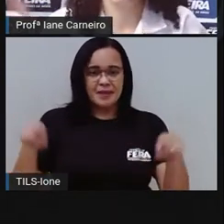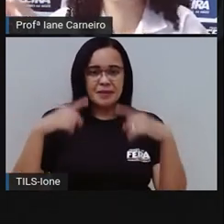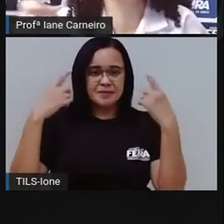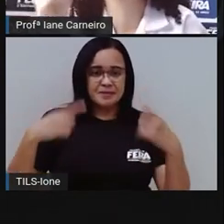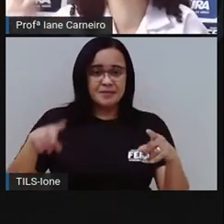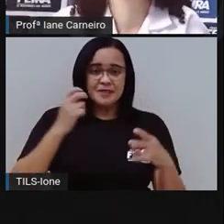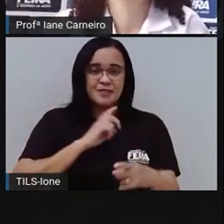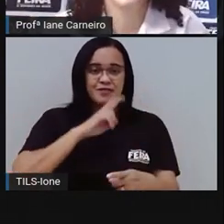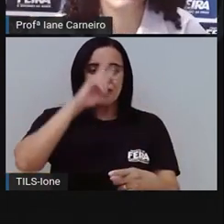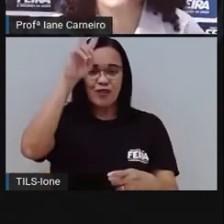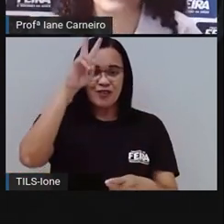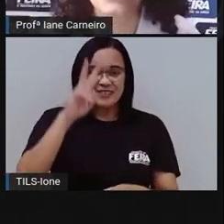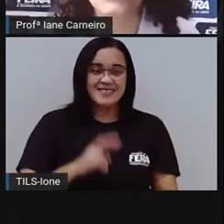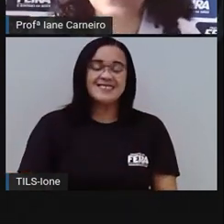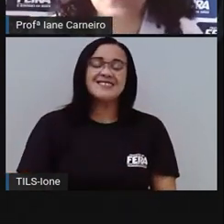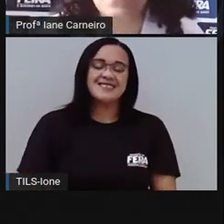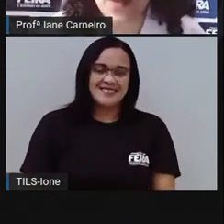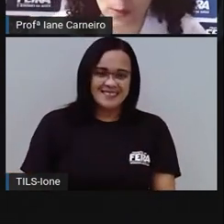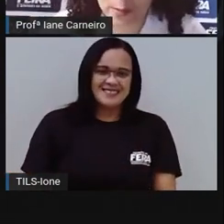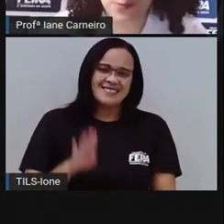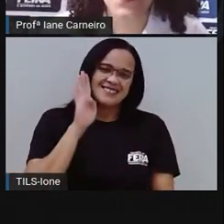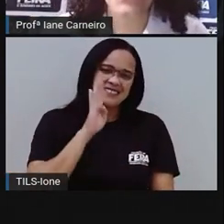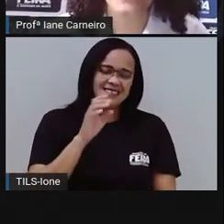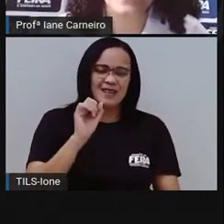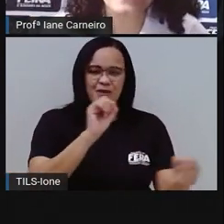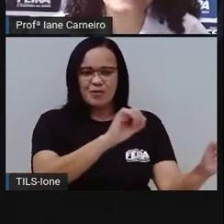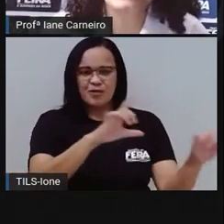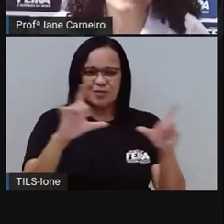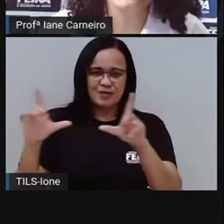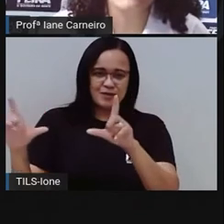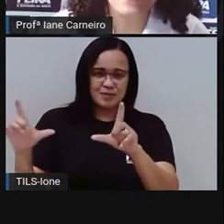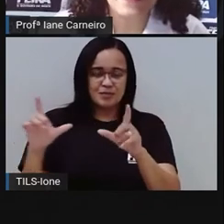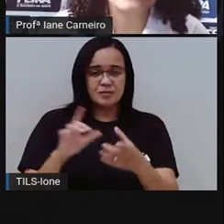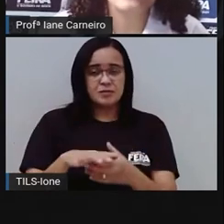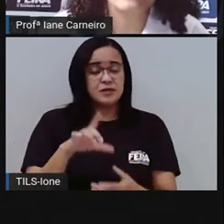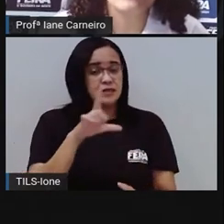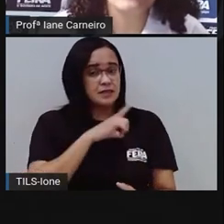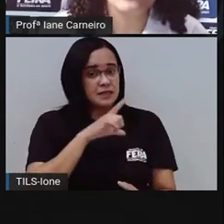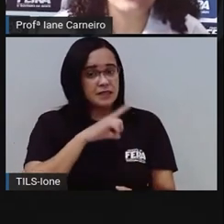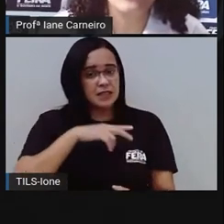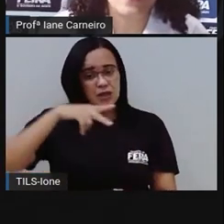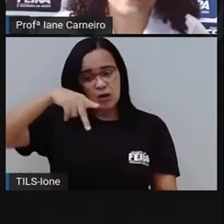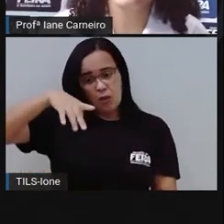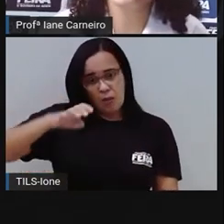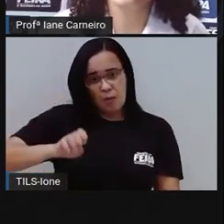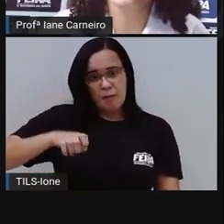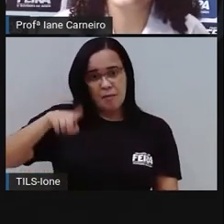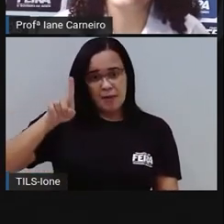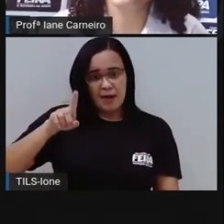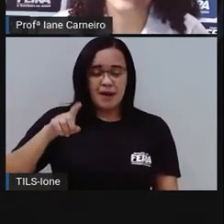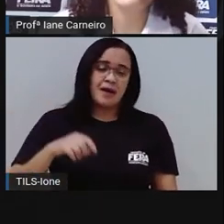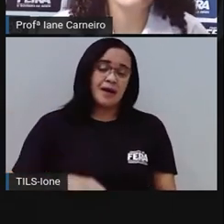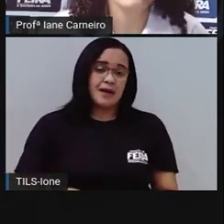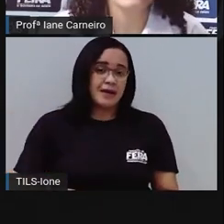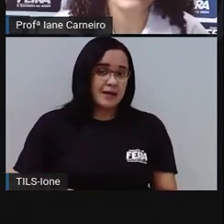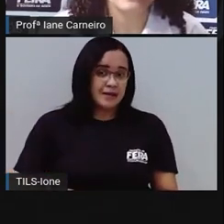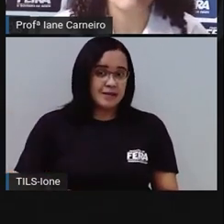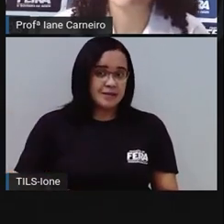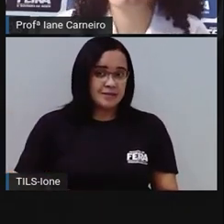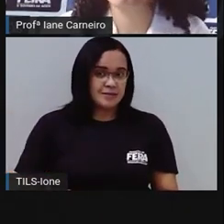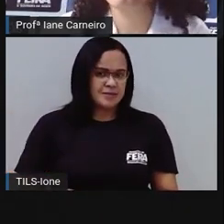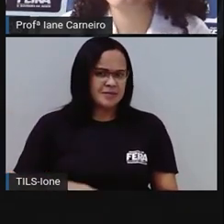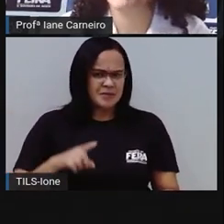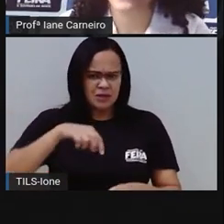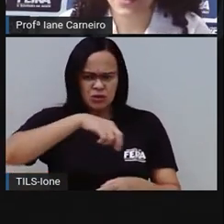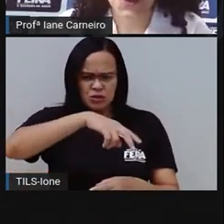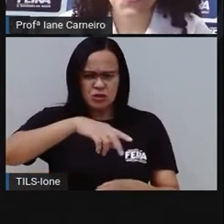bim, bim. Né? Legal. Próximo. Tem o pé redondo e o rastro colorido. Adivinha o que é?